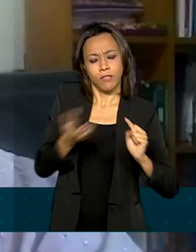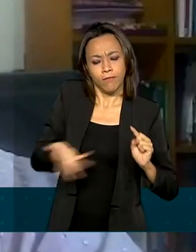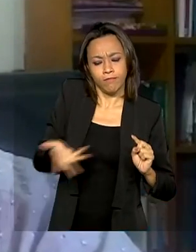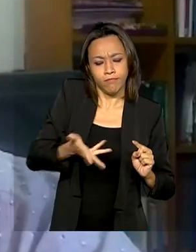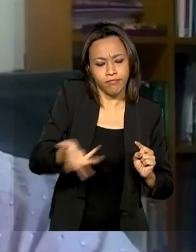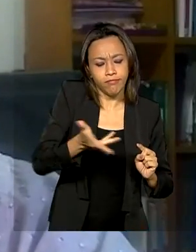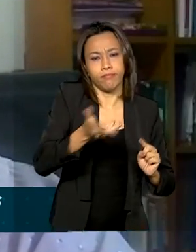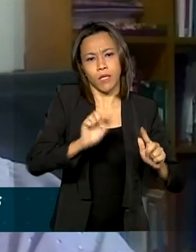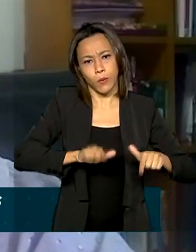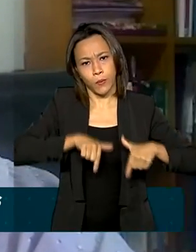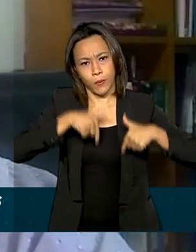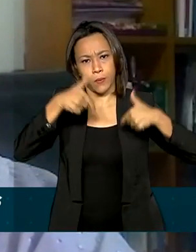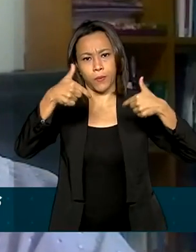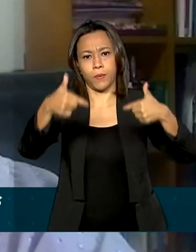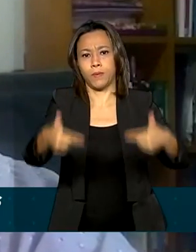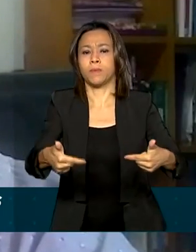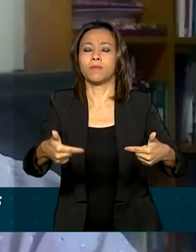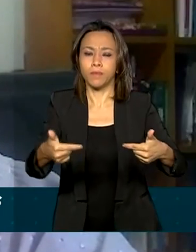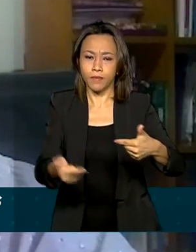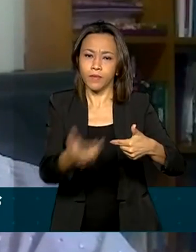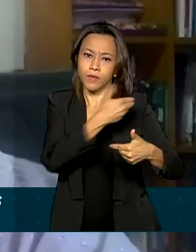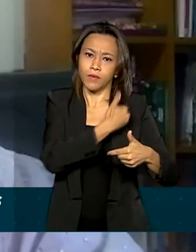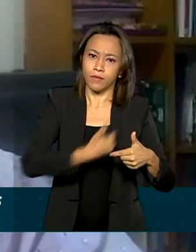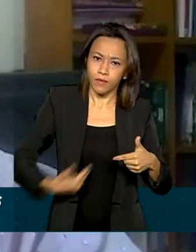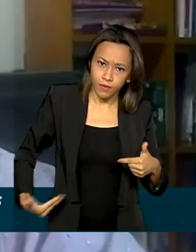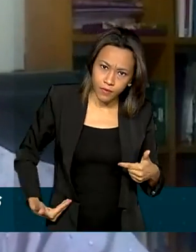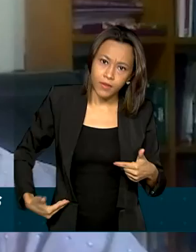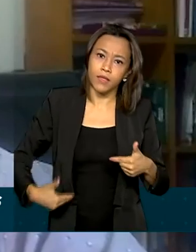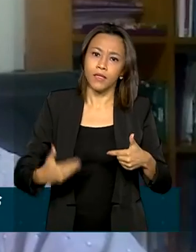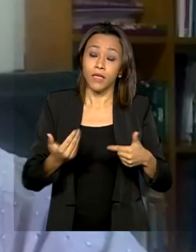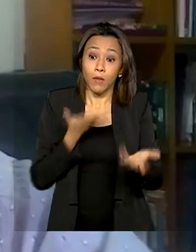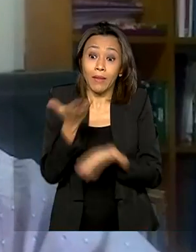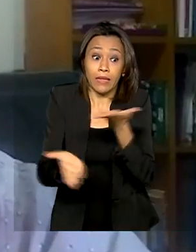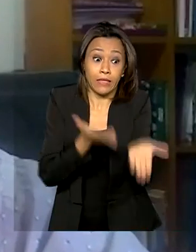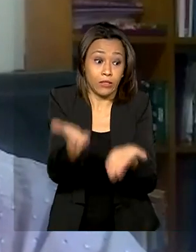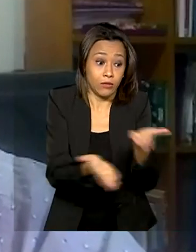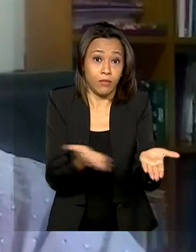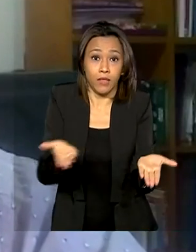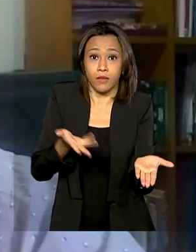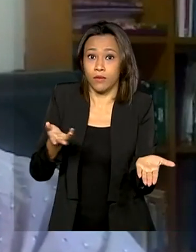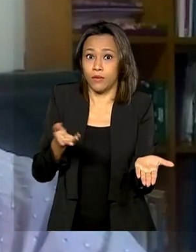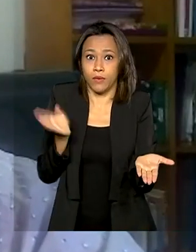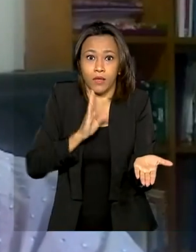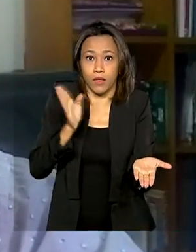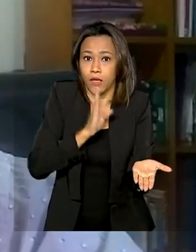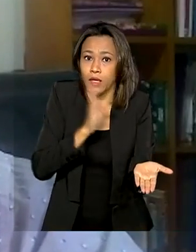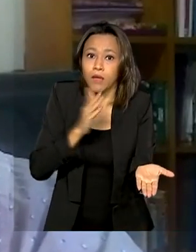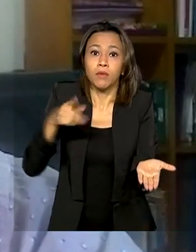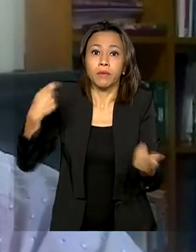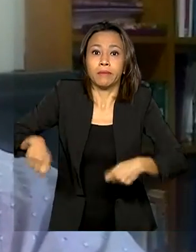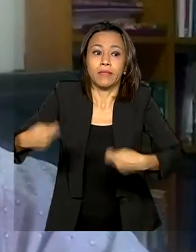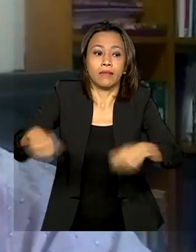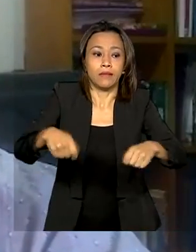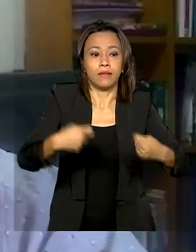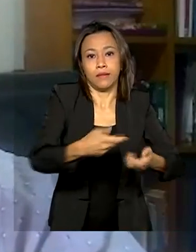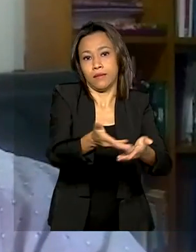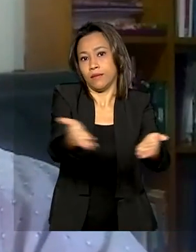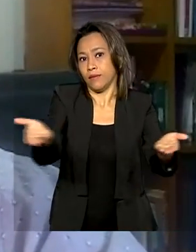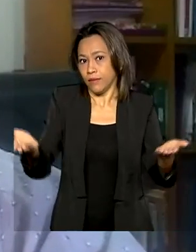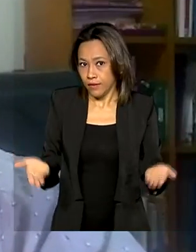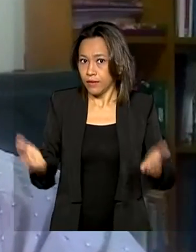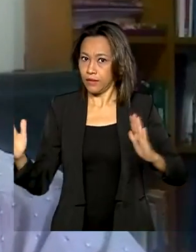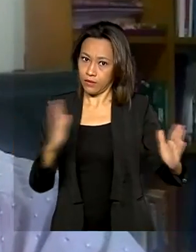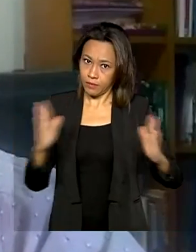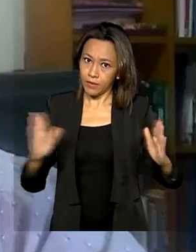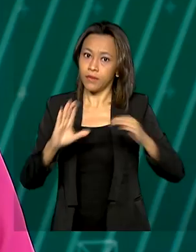viabilizar, obviamente, um atendimento imediato das necessidades que a pandemia